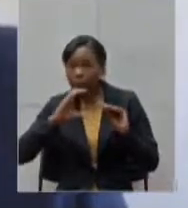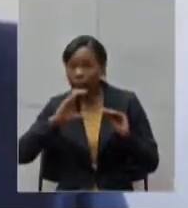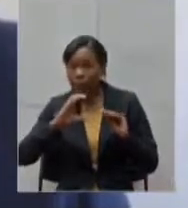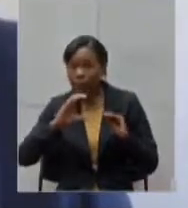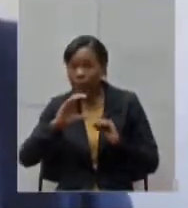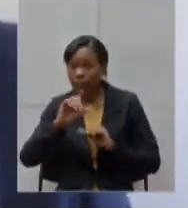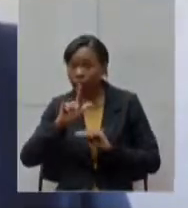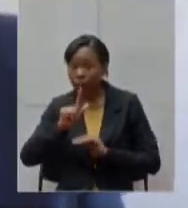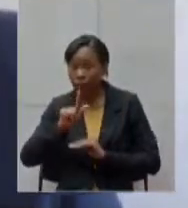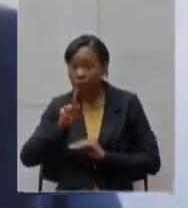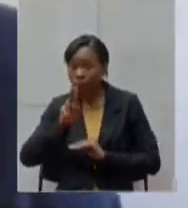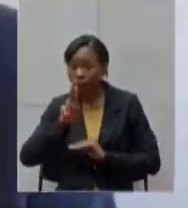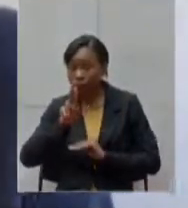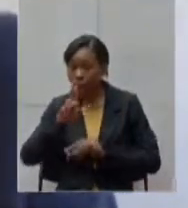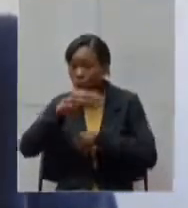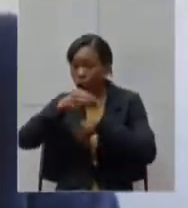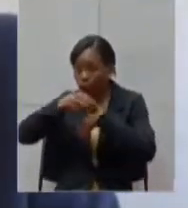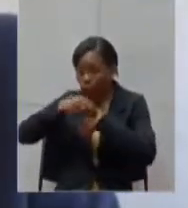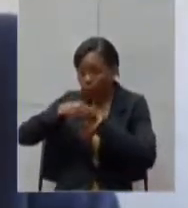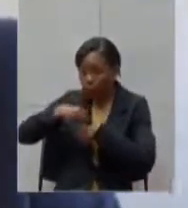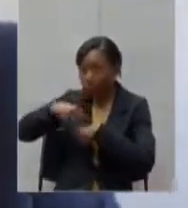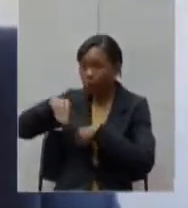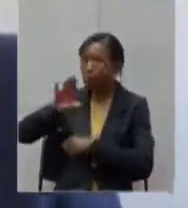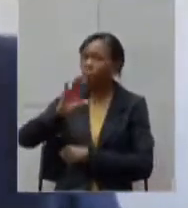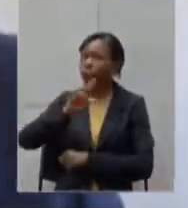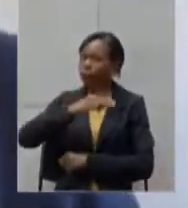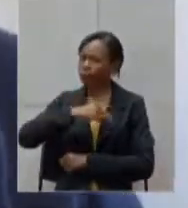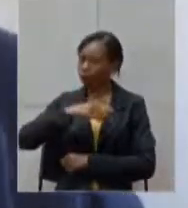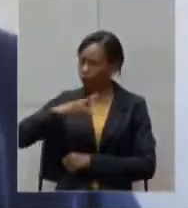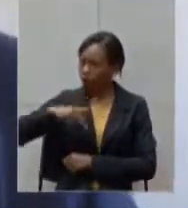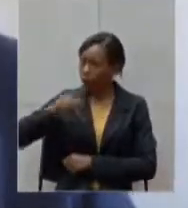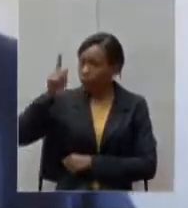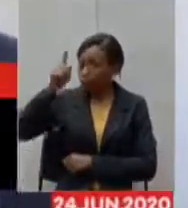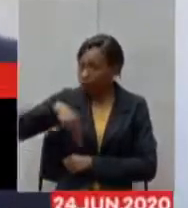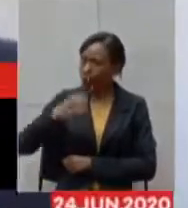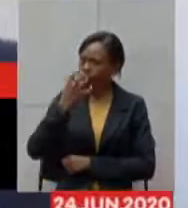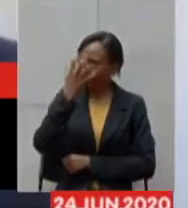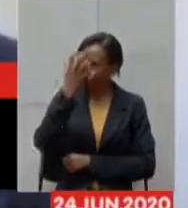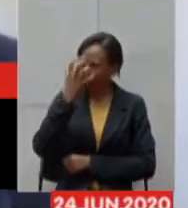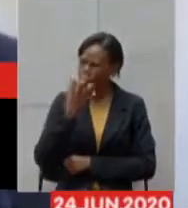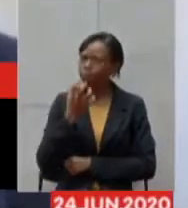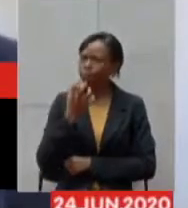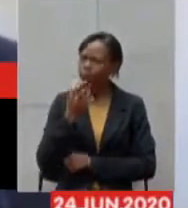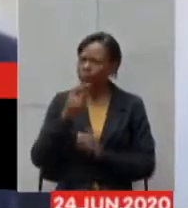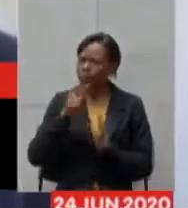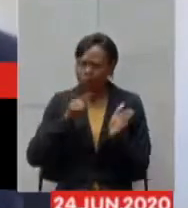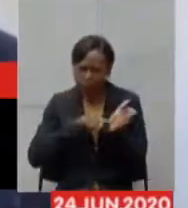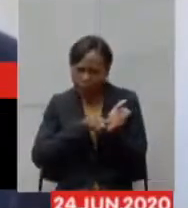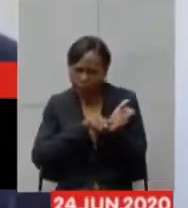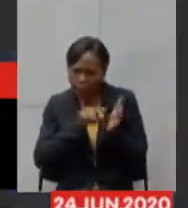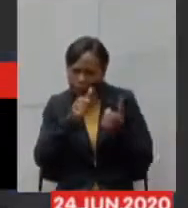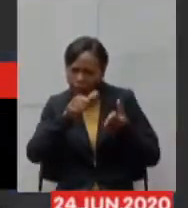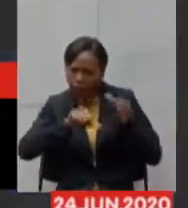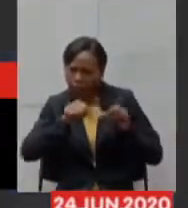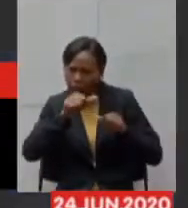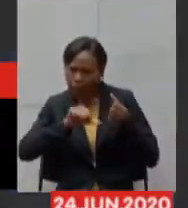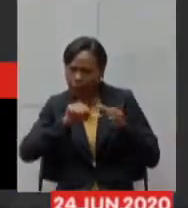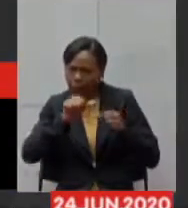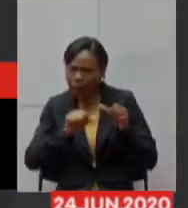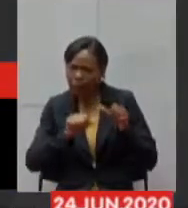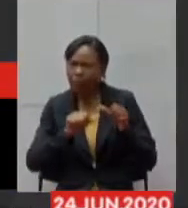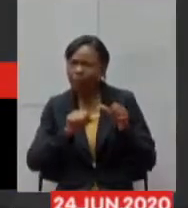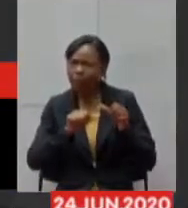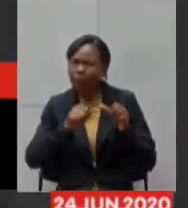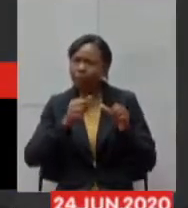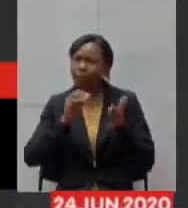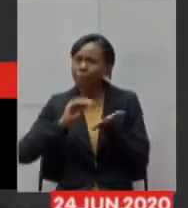da união encaminhada ao ministério público do estado é sério em análise preliminar realizada indica a necessidade de um